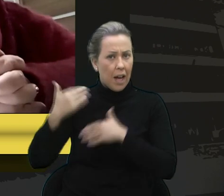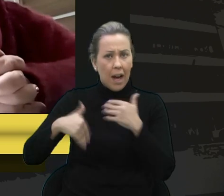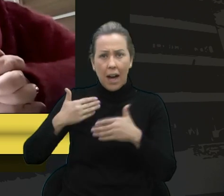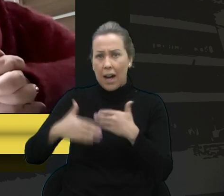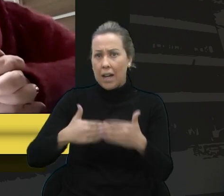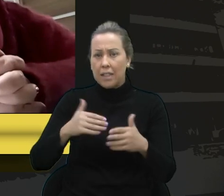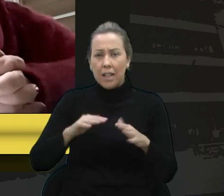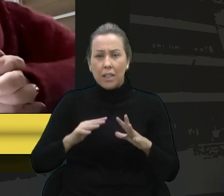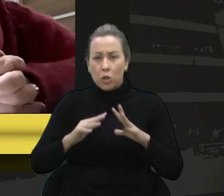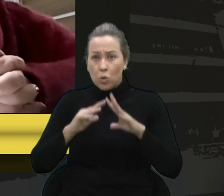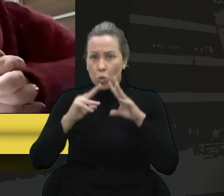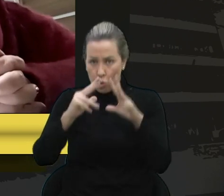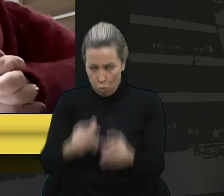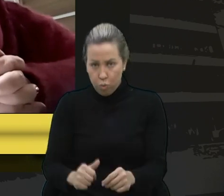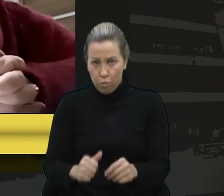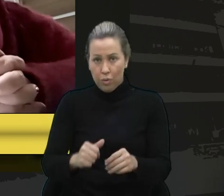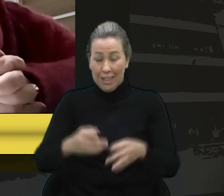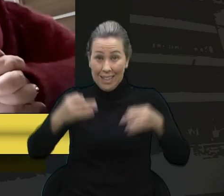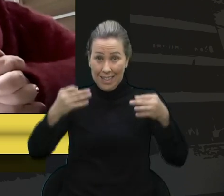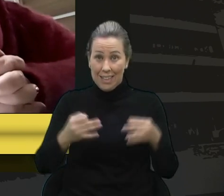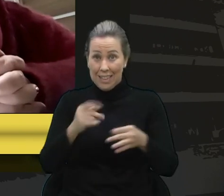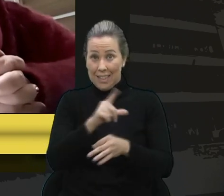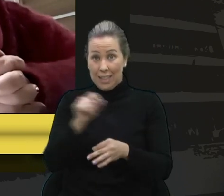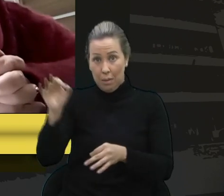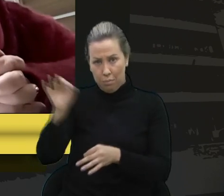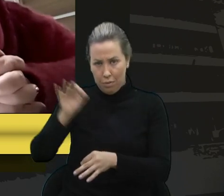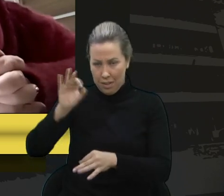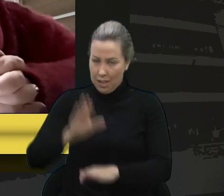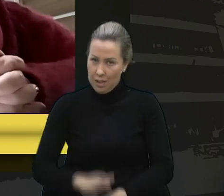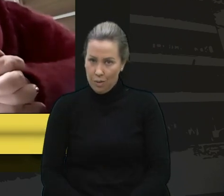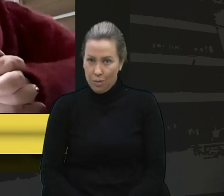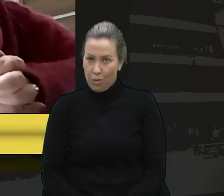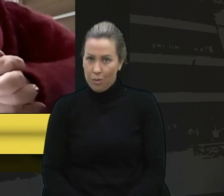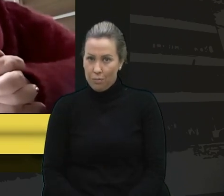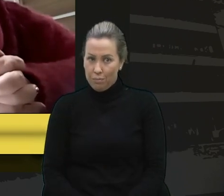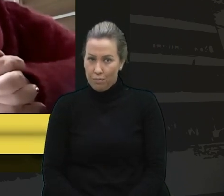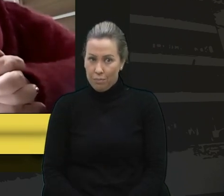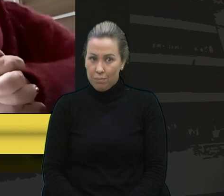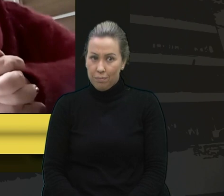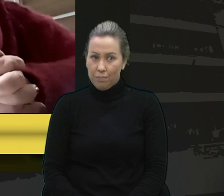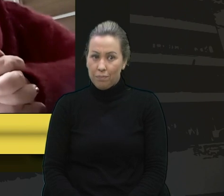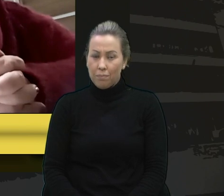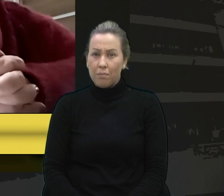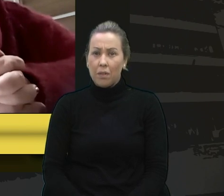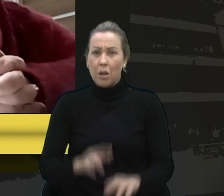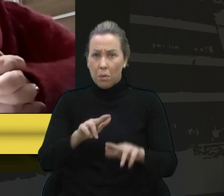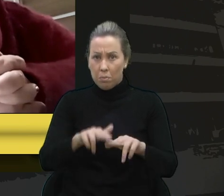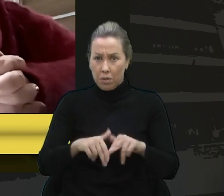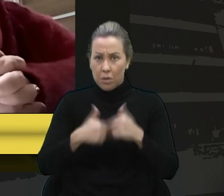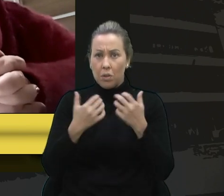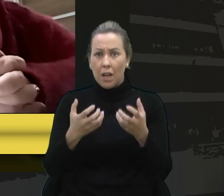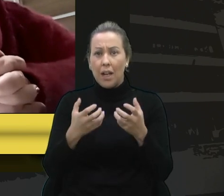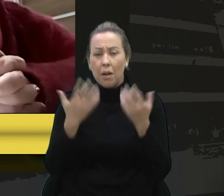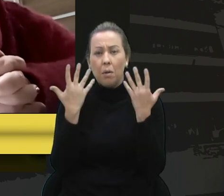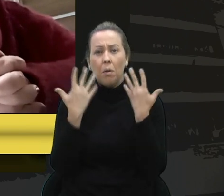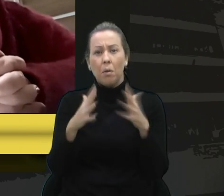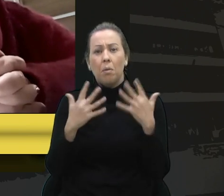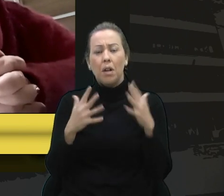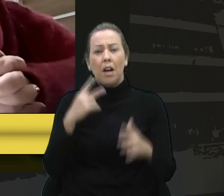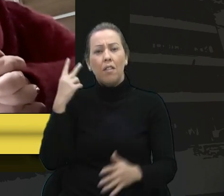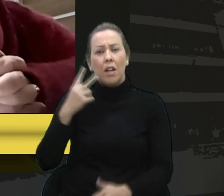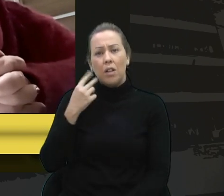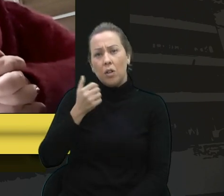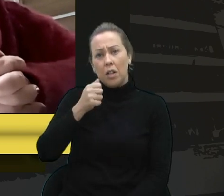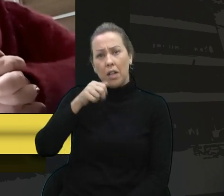esteja totalmente adequada. Quero aqui também parabenizar a vereadora Andressa